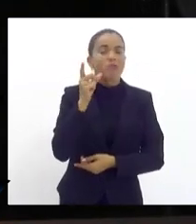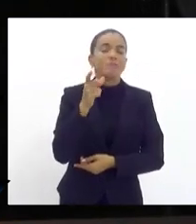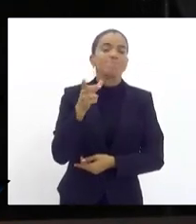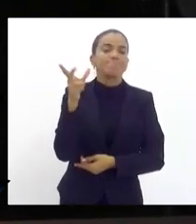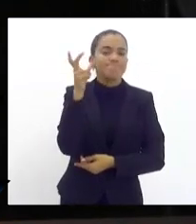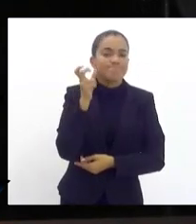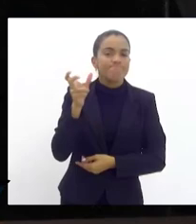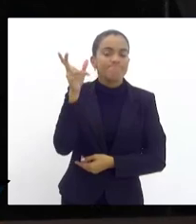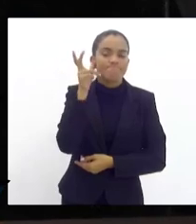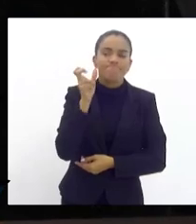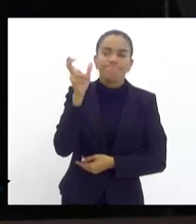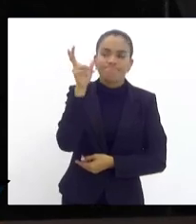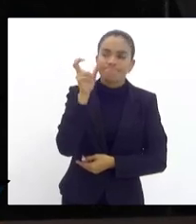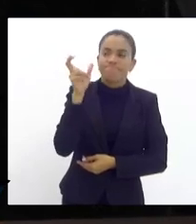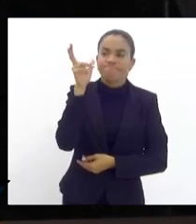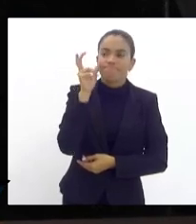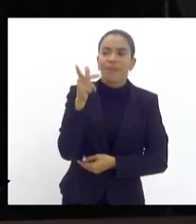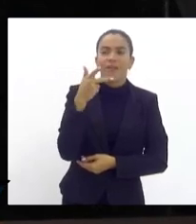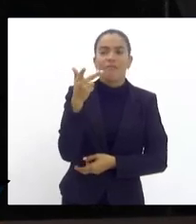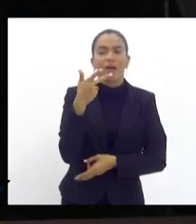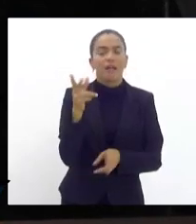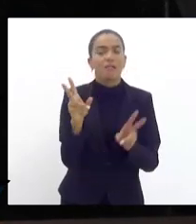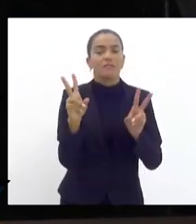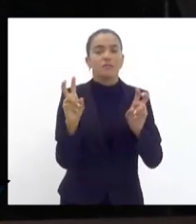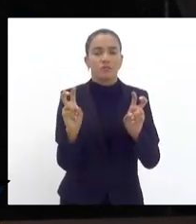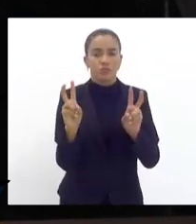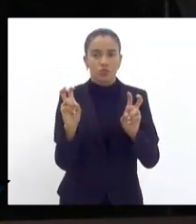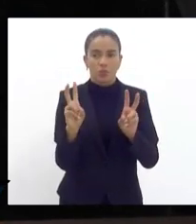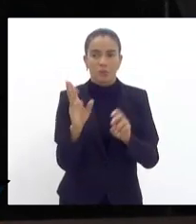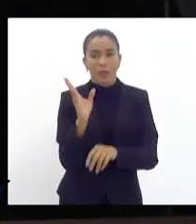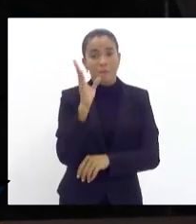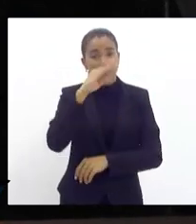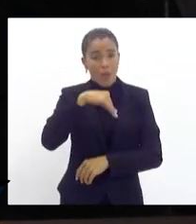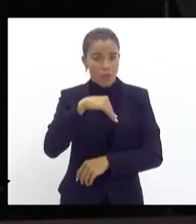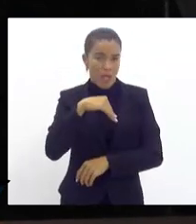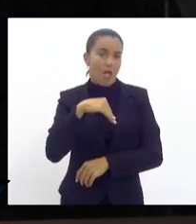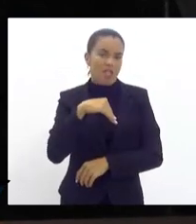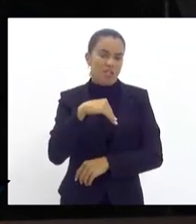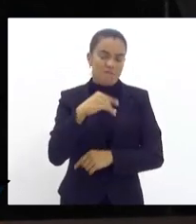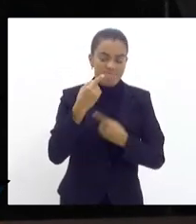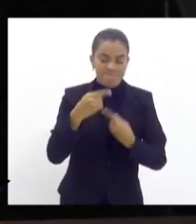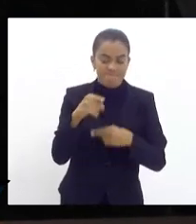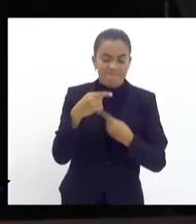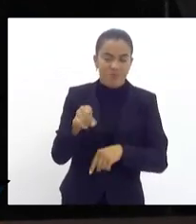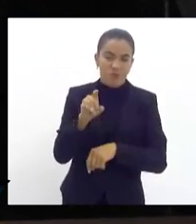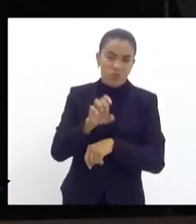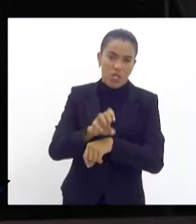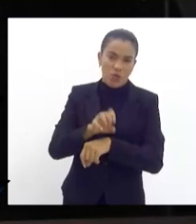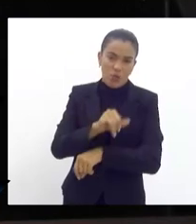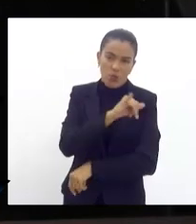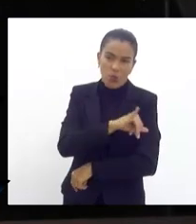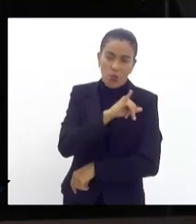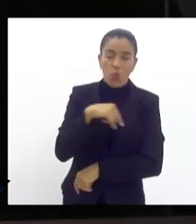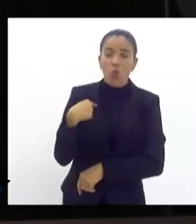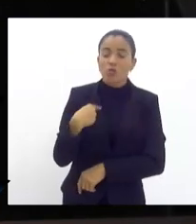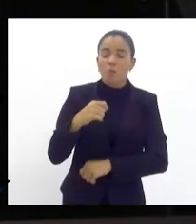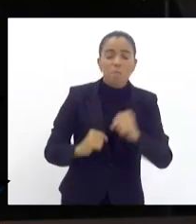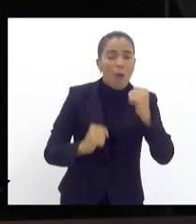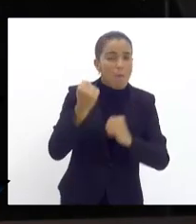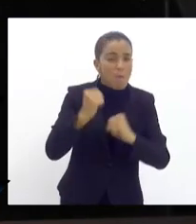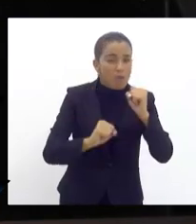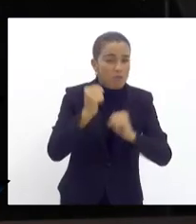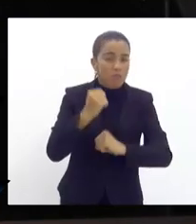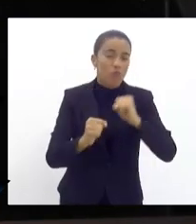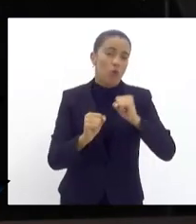discurso vossa excelência quando fala da maldade que fazem com o estado de janeiro nós somos o maior produtor de petróleo e gás